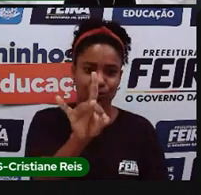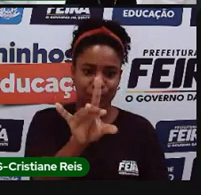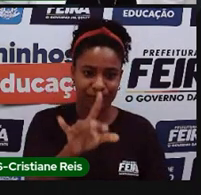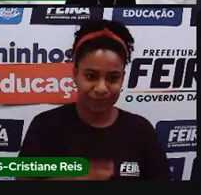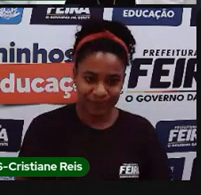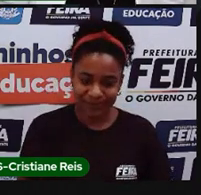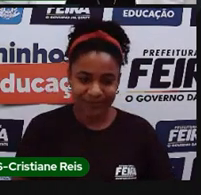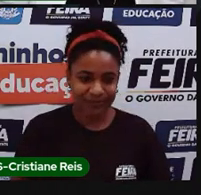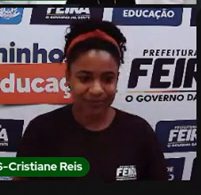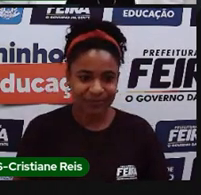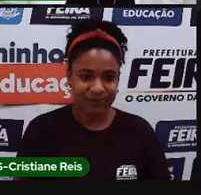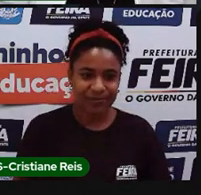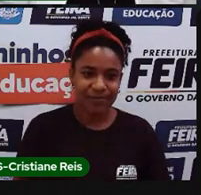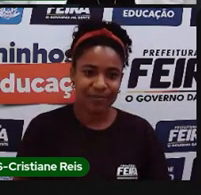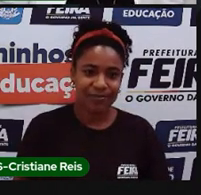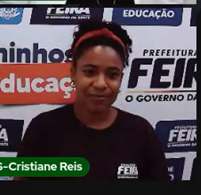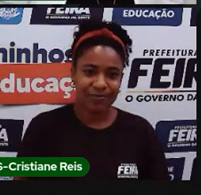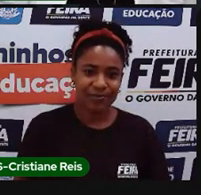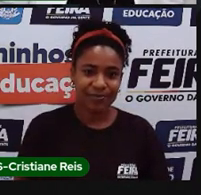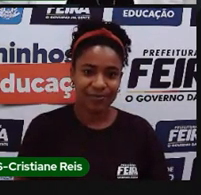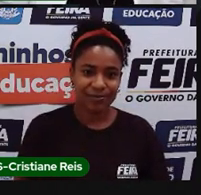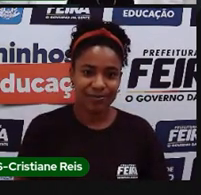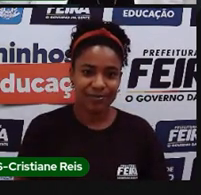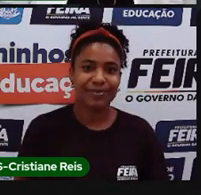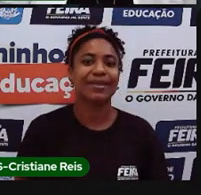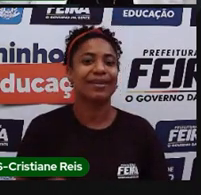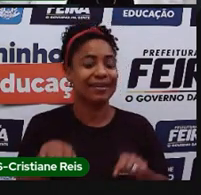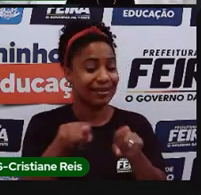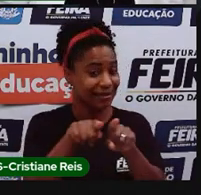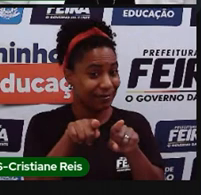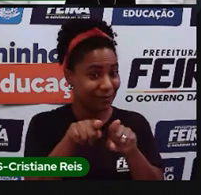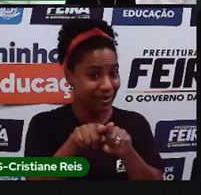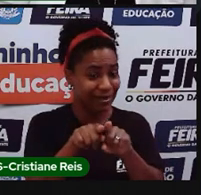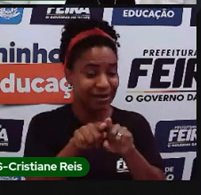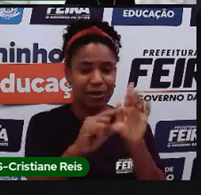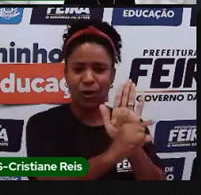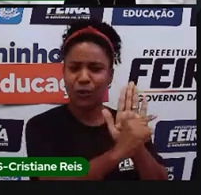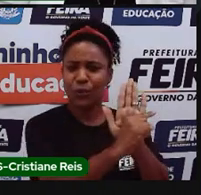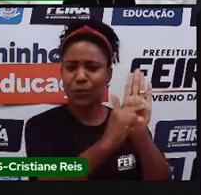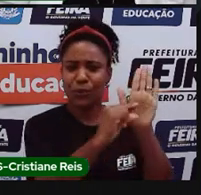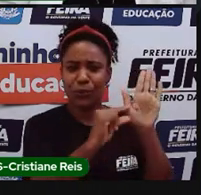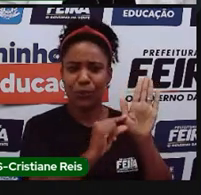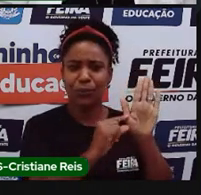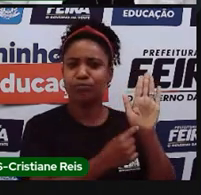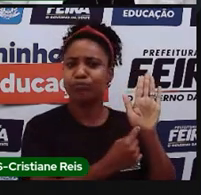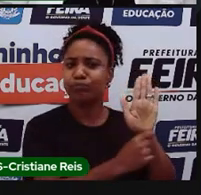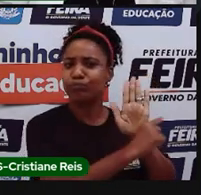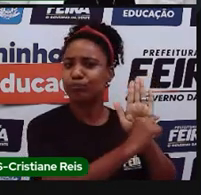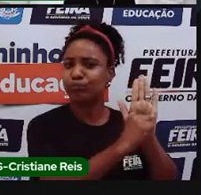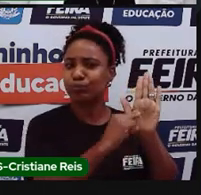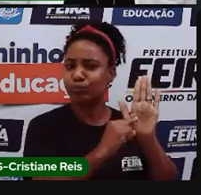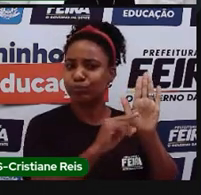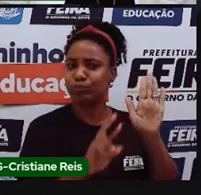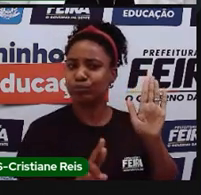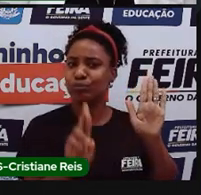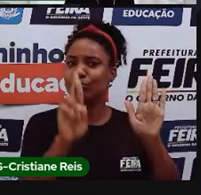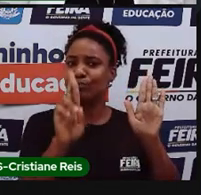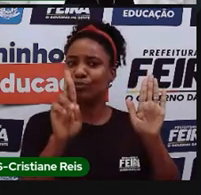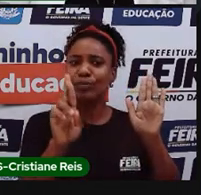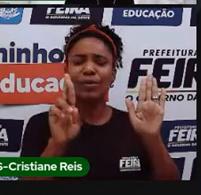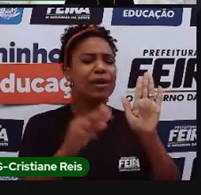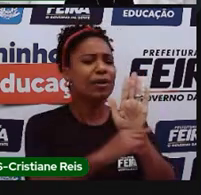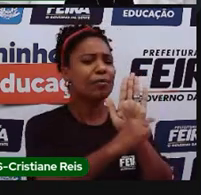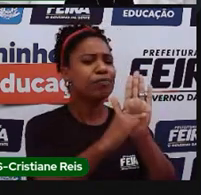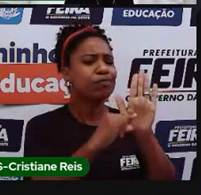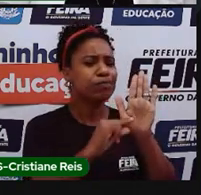Outra coisa são as fontes, né? A fonte é onde, né,